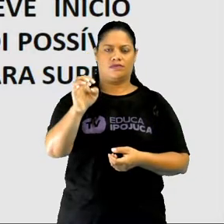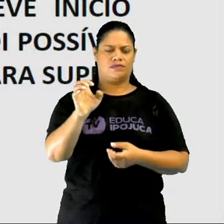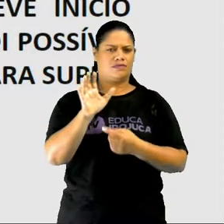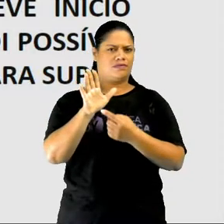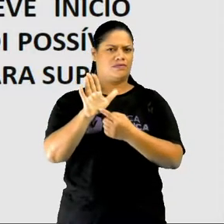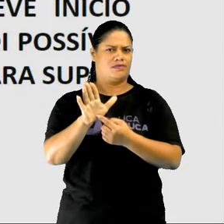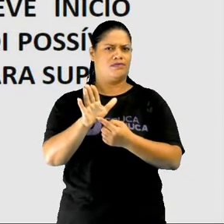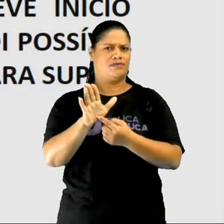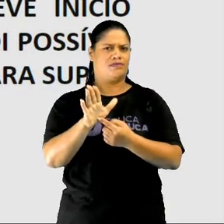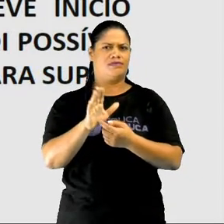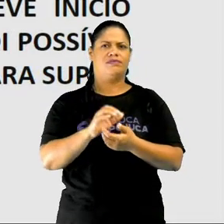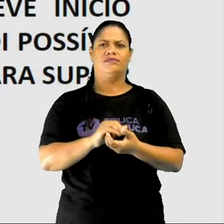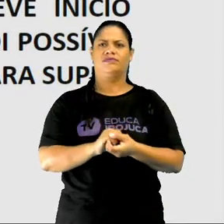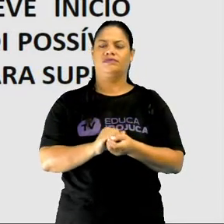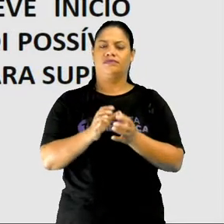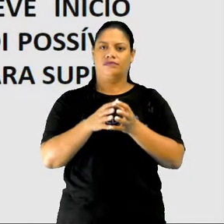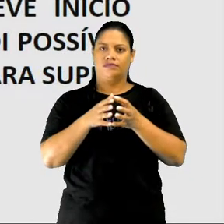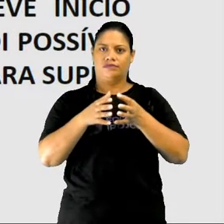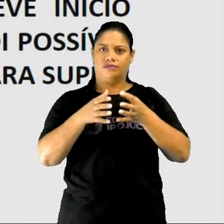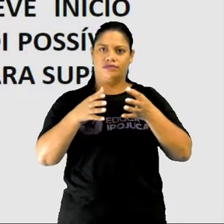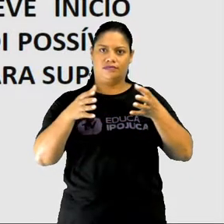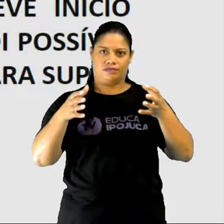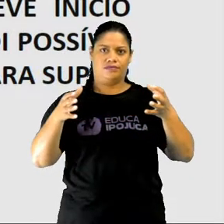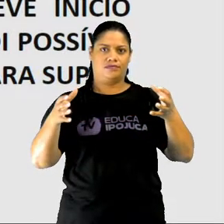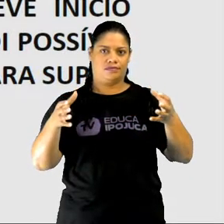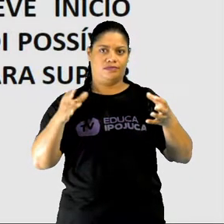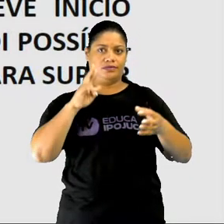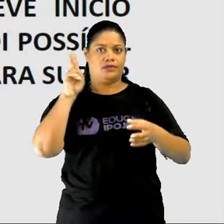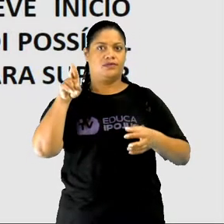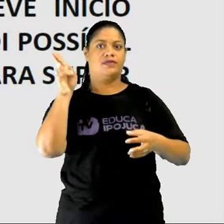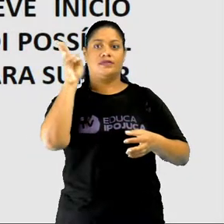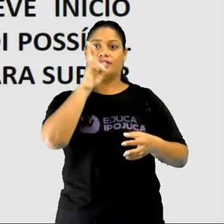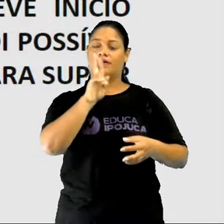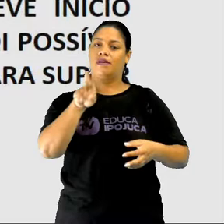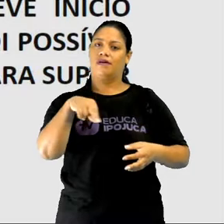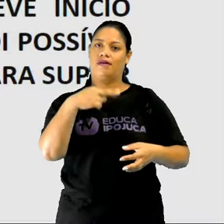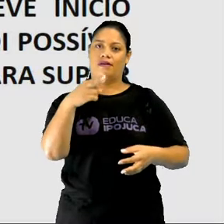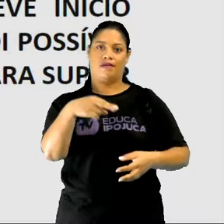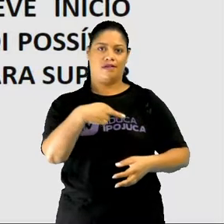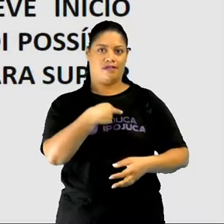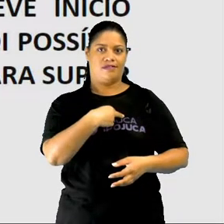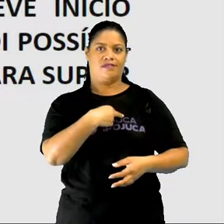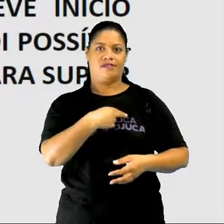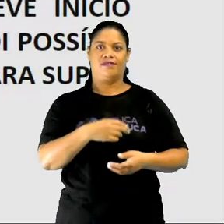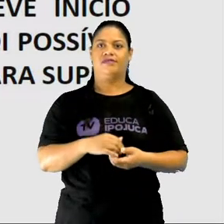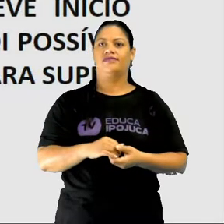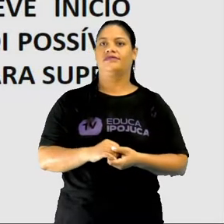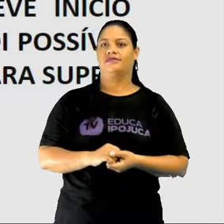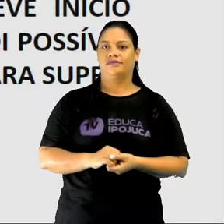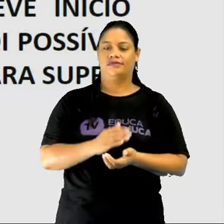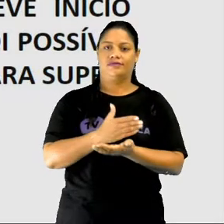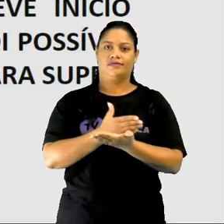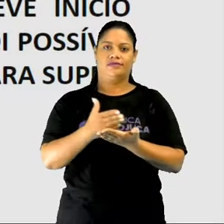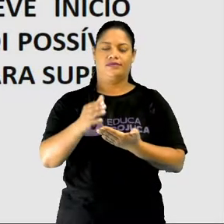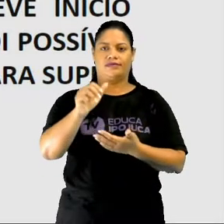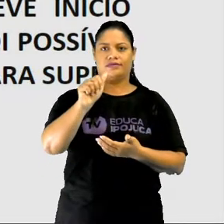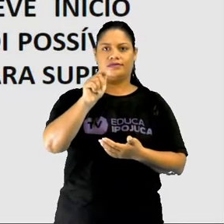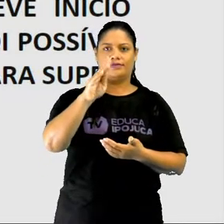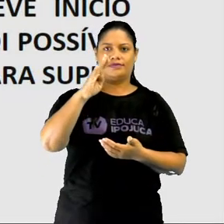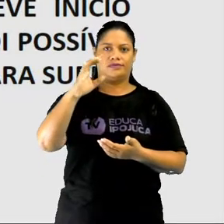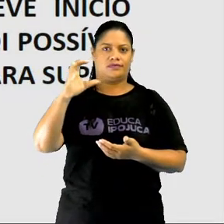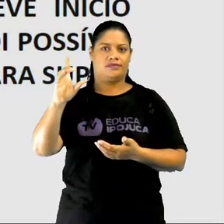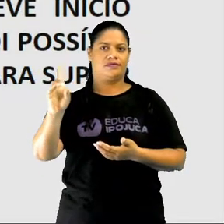notado pela expansão do cristianismo e pelo alfabeto. Antes de começarem as grandes